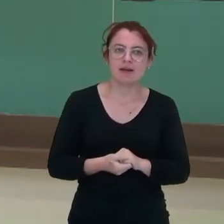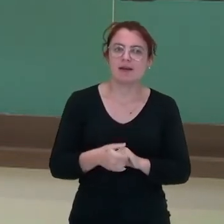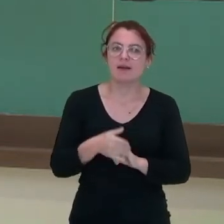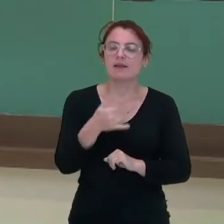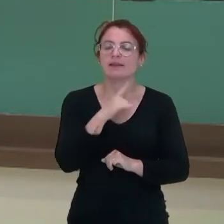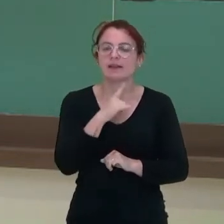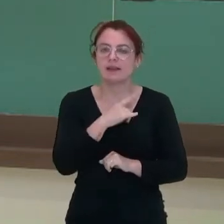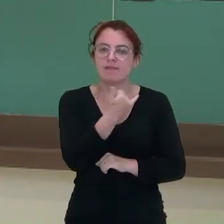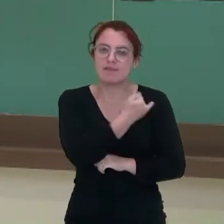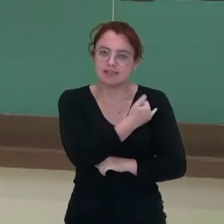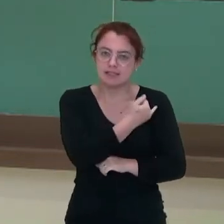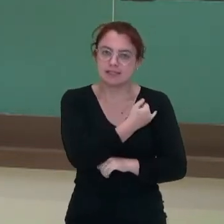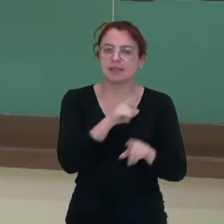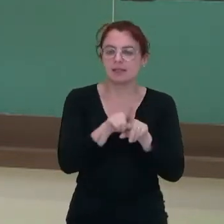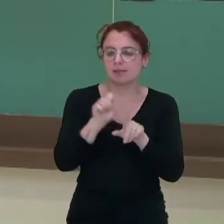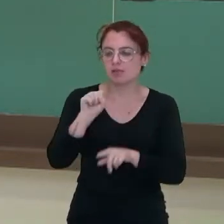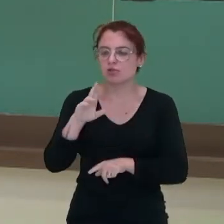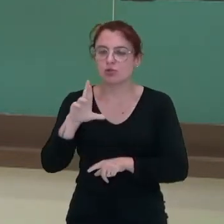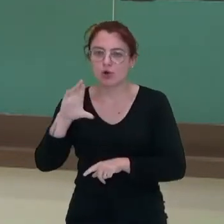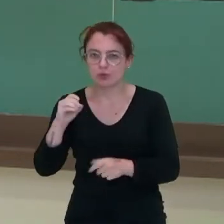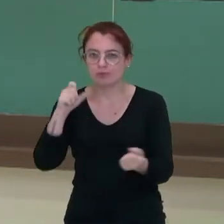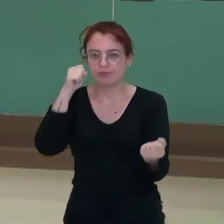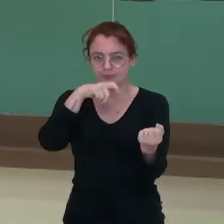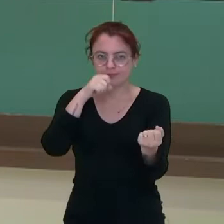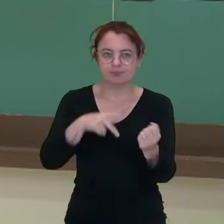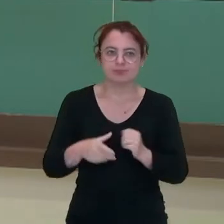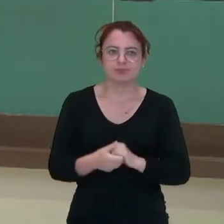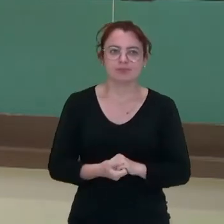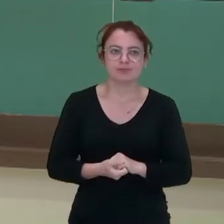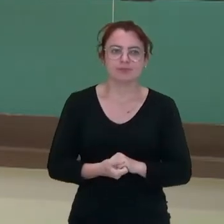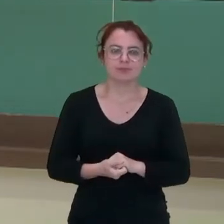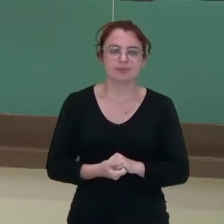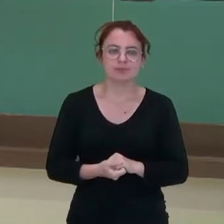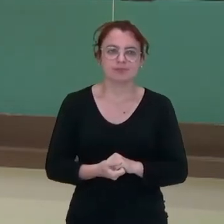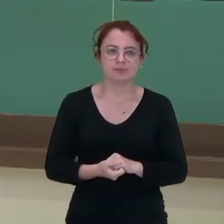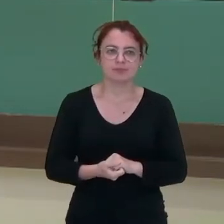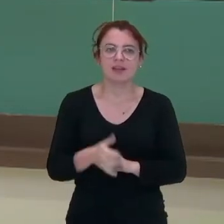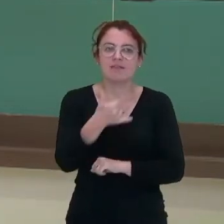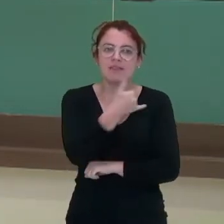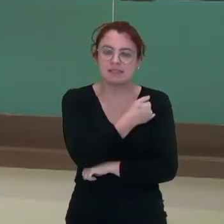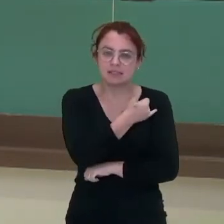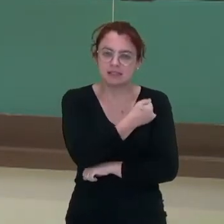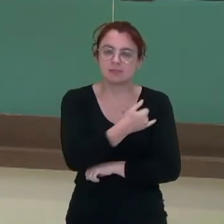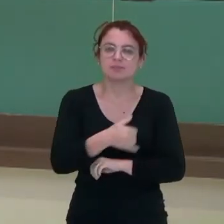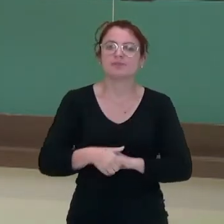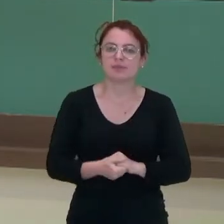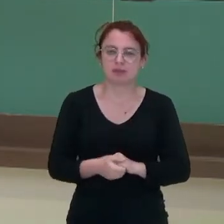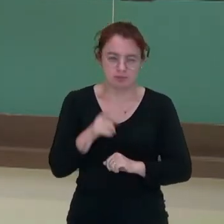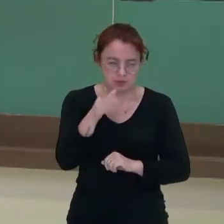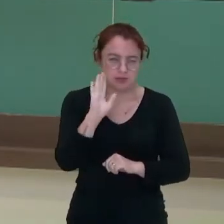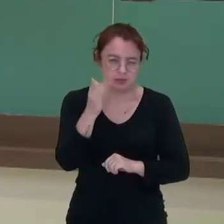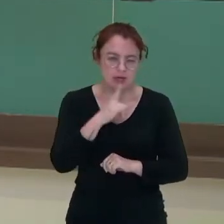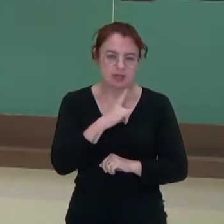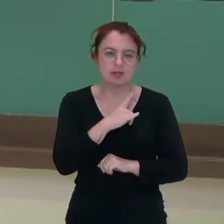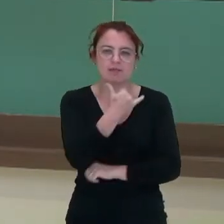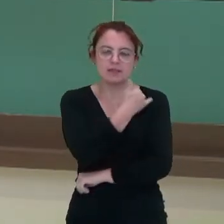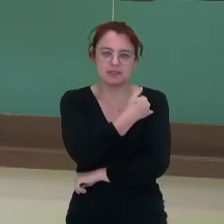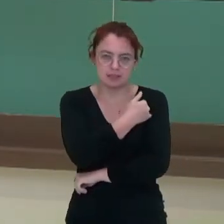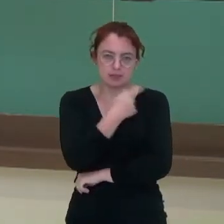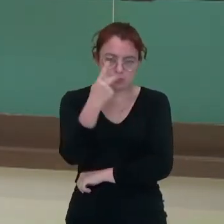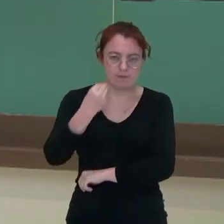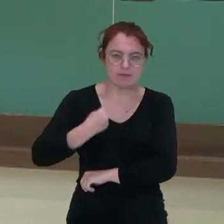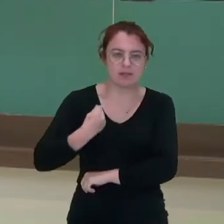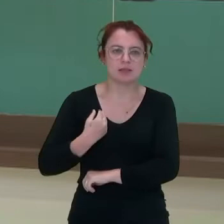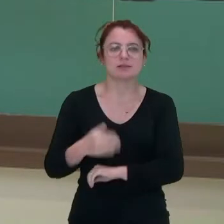e os soros, que são diferentes entre si. As vacinas. Você já tomou vacina na sua vida?